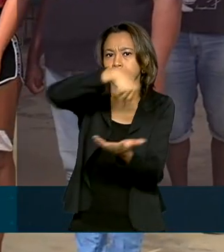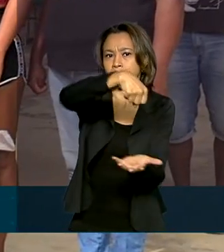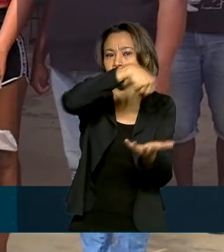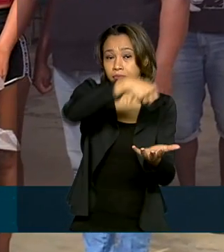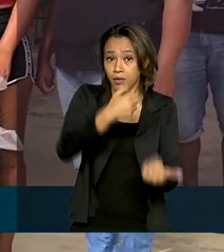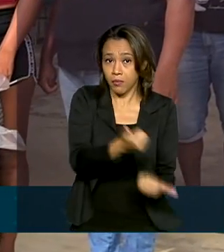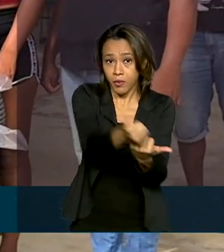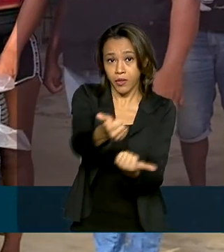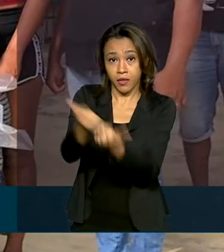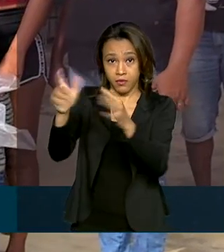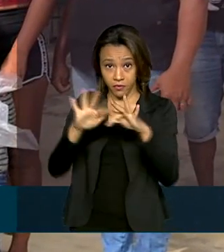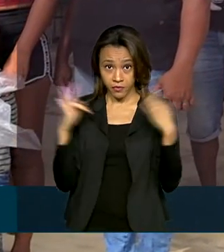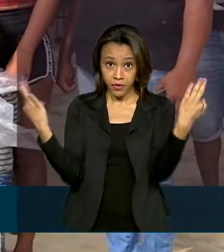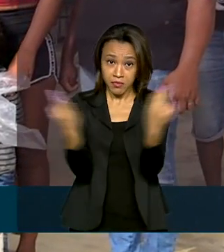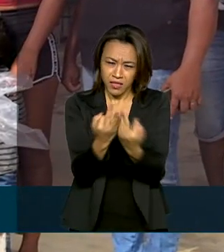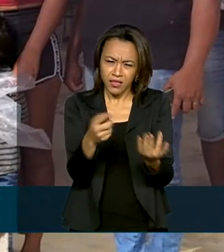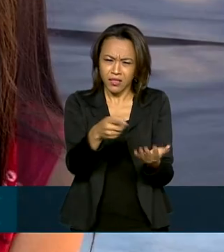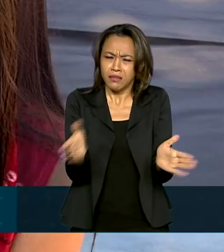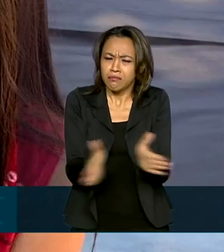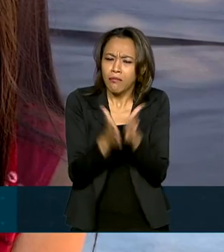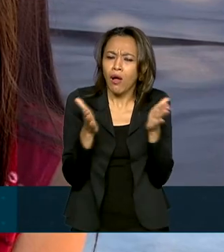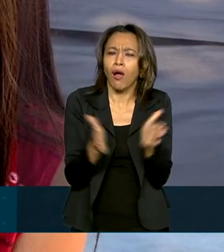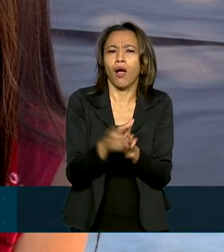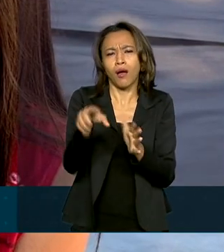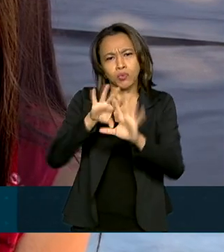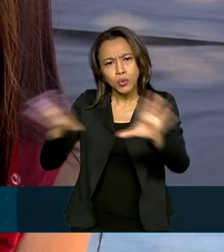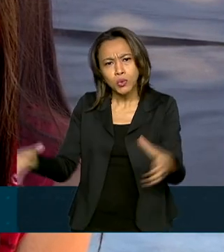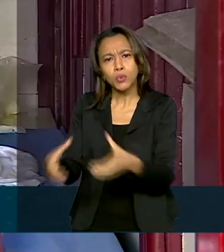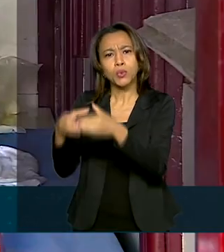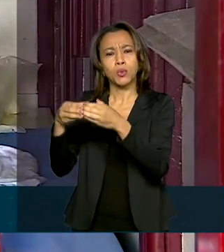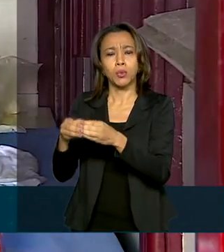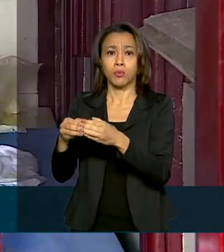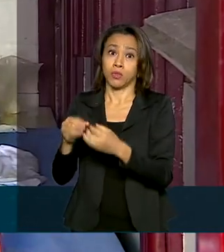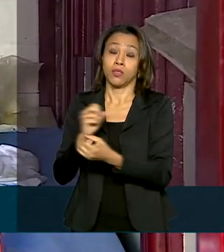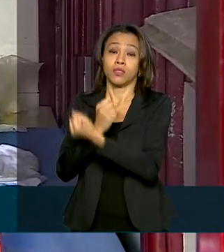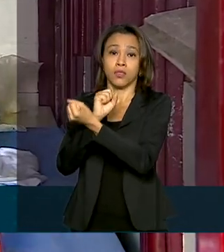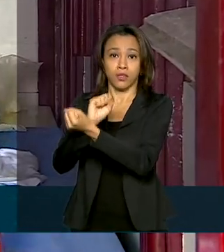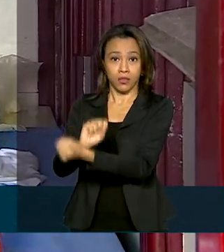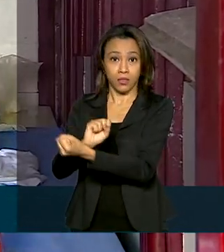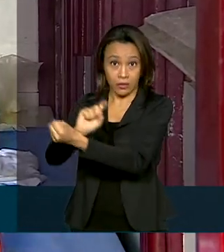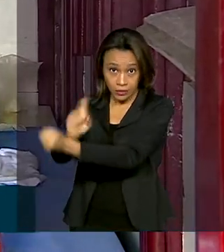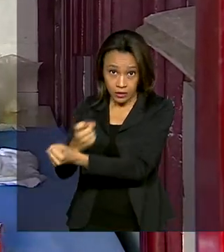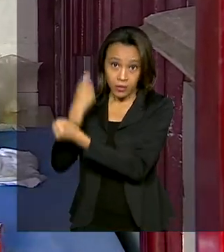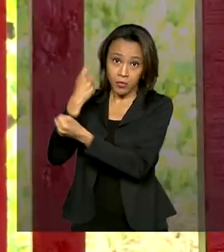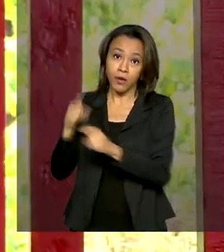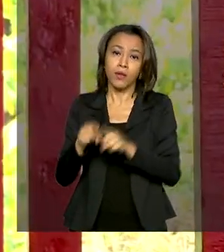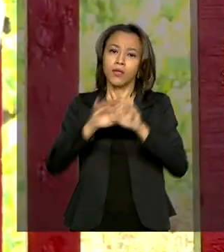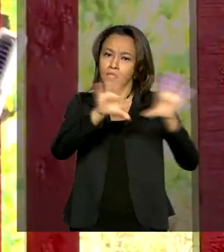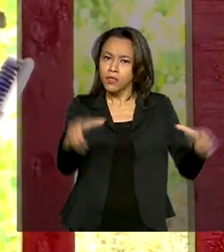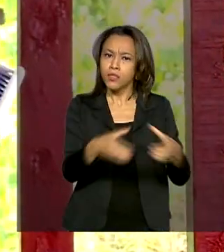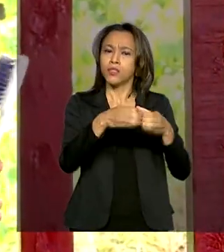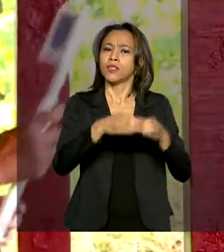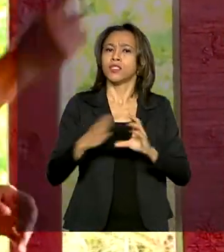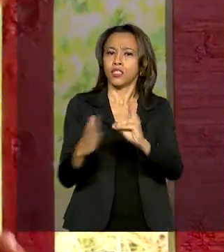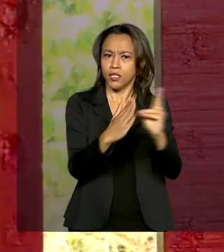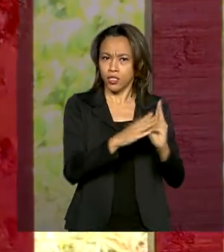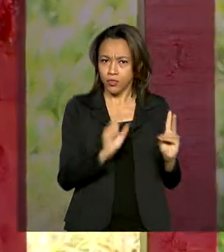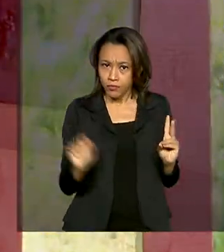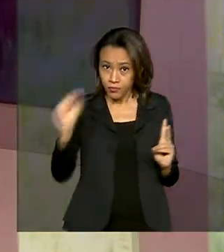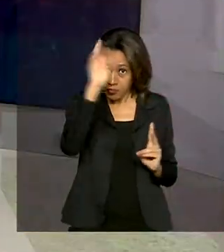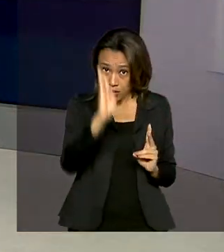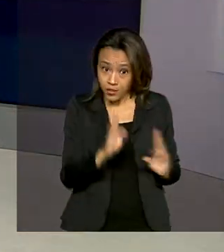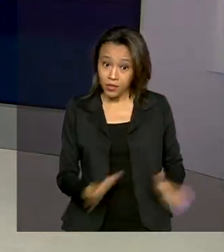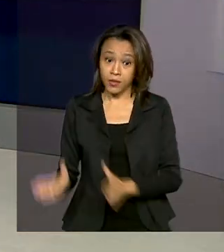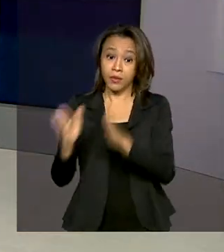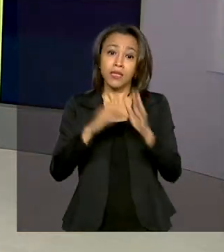vulnerabilidade social, bem como comunidades quilombolas e indígenas por todo o país. Cerca de 63 mil